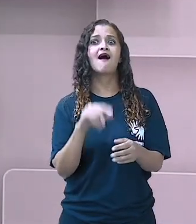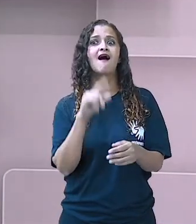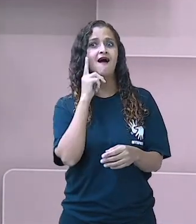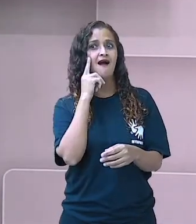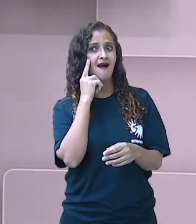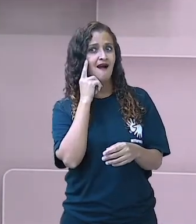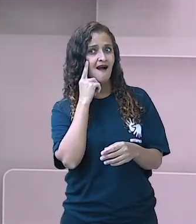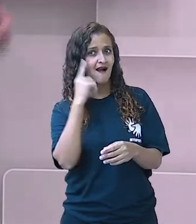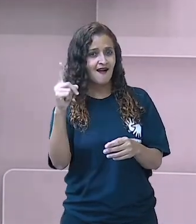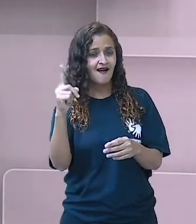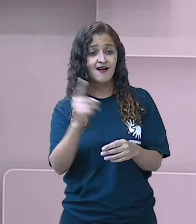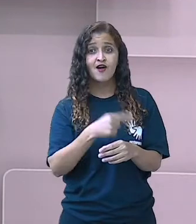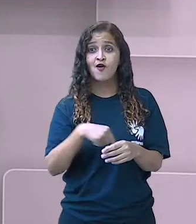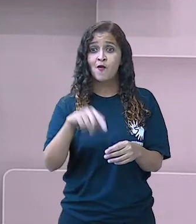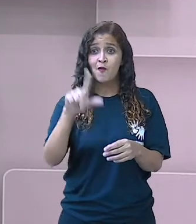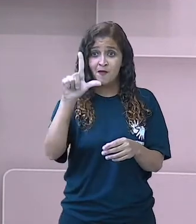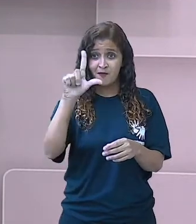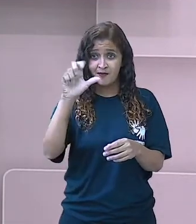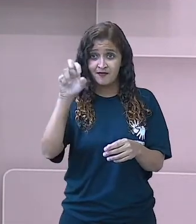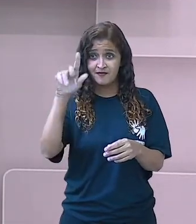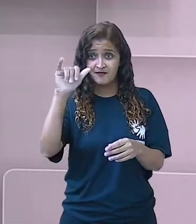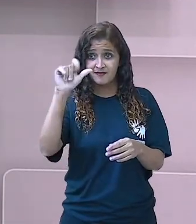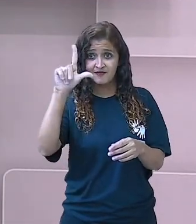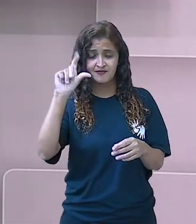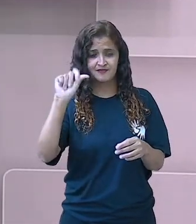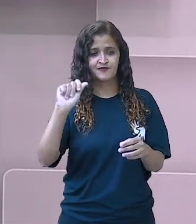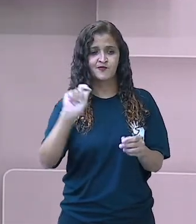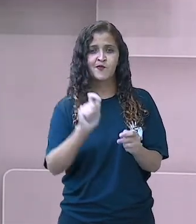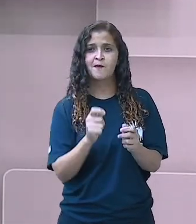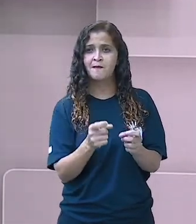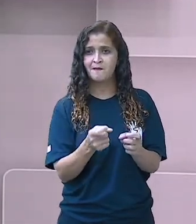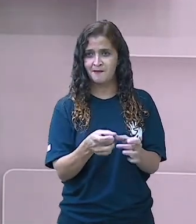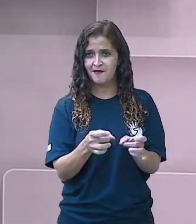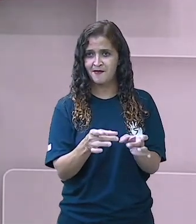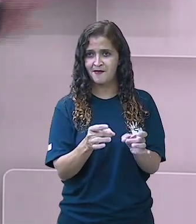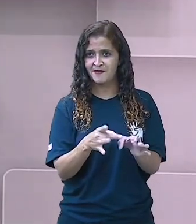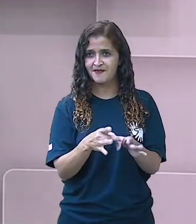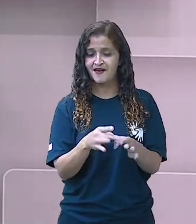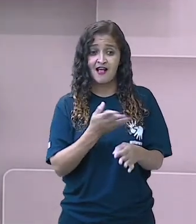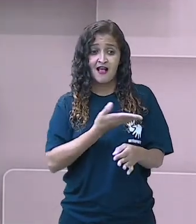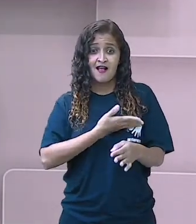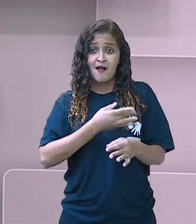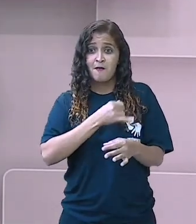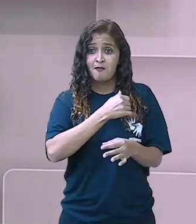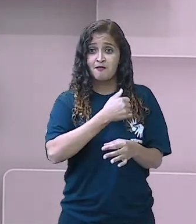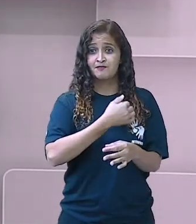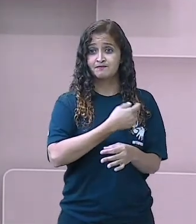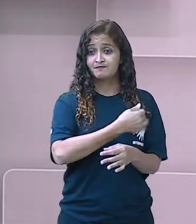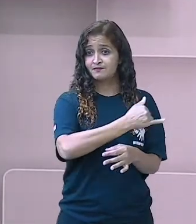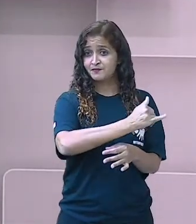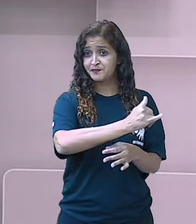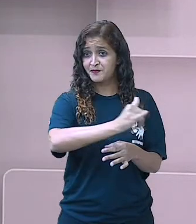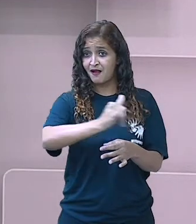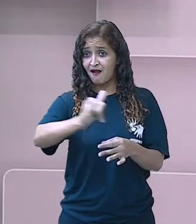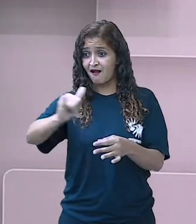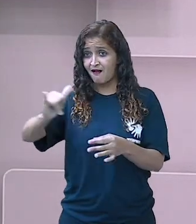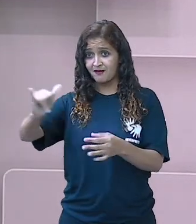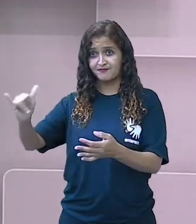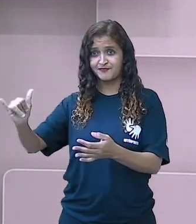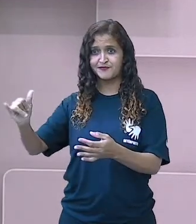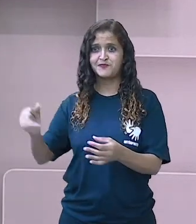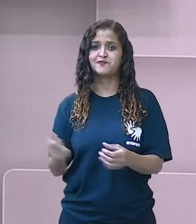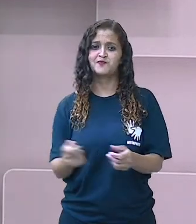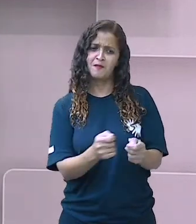meu videogame. Fala com a turma lá da escola. Fala para o João, fala para o Matheus, fala para todos os meninos. Olha, gente, vou fazer um leilão do meu